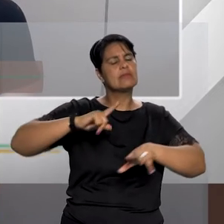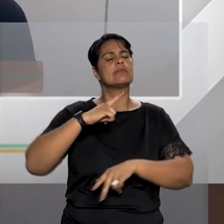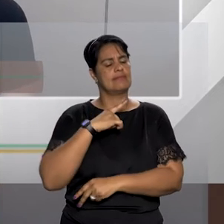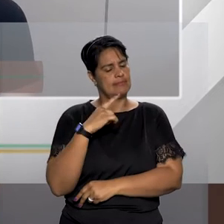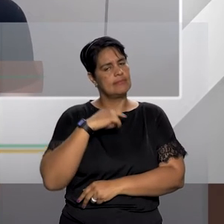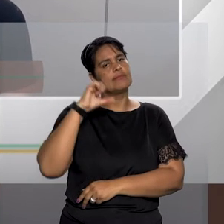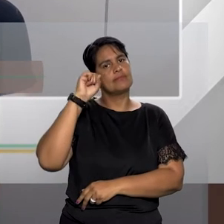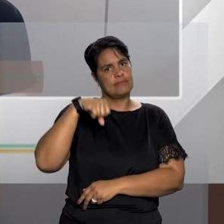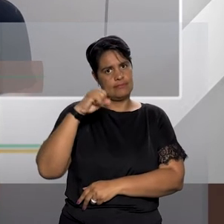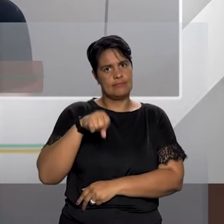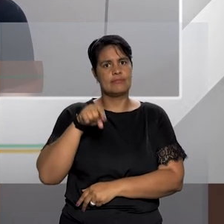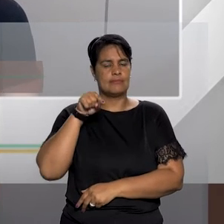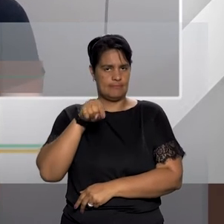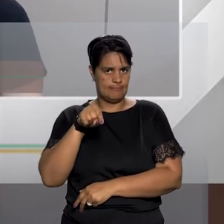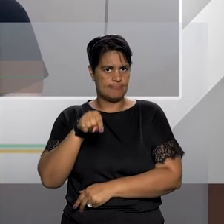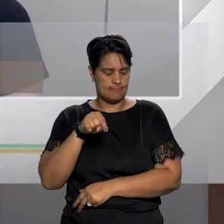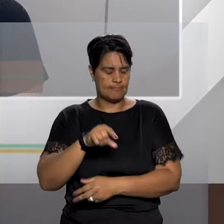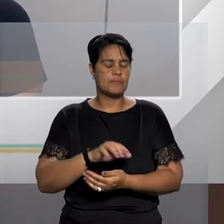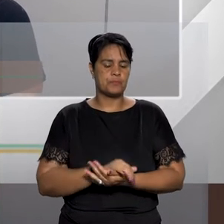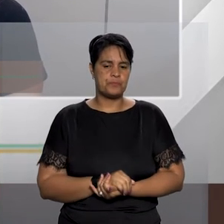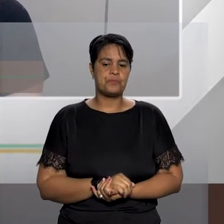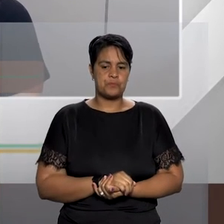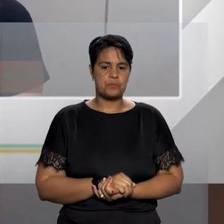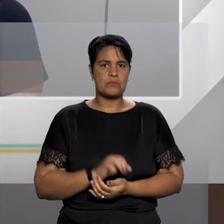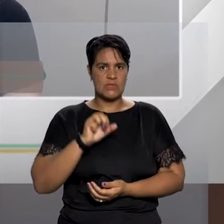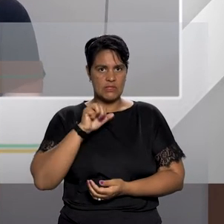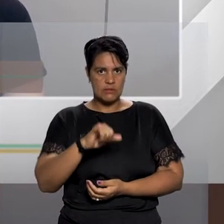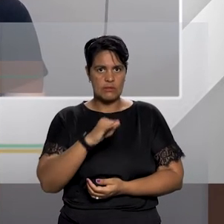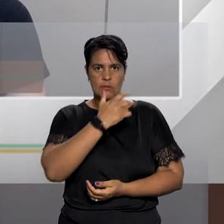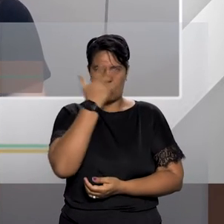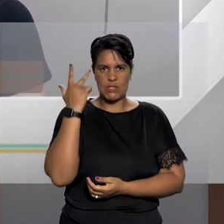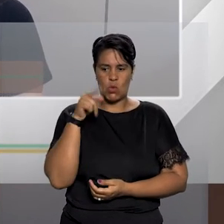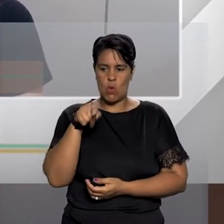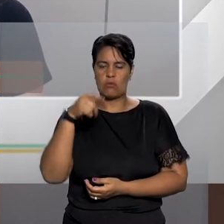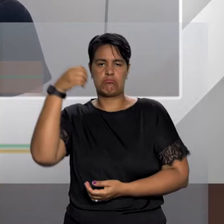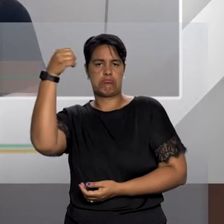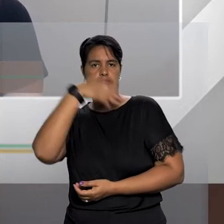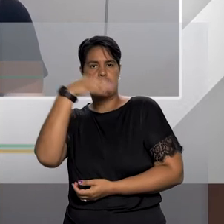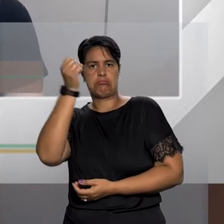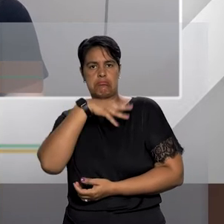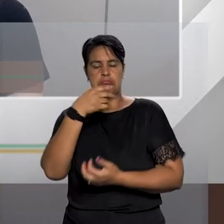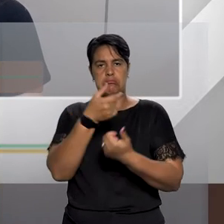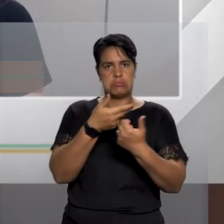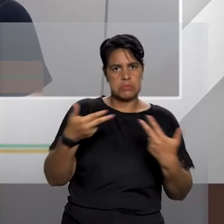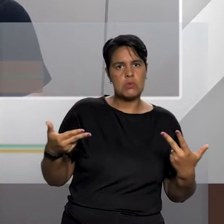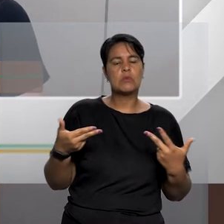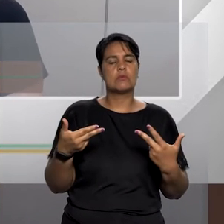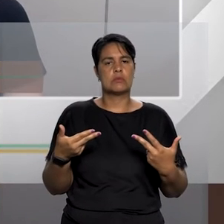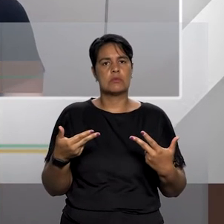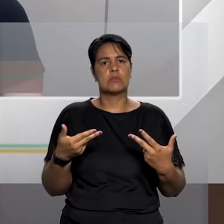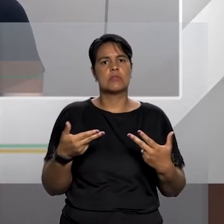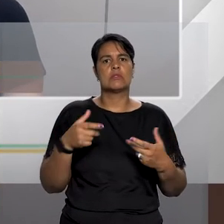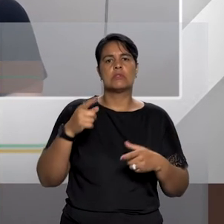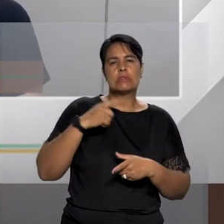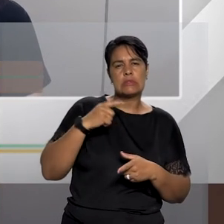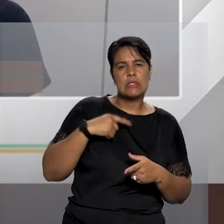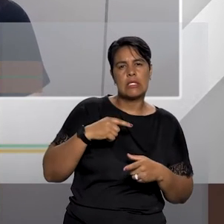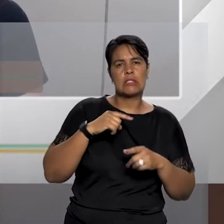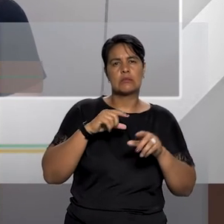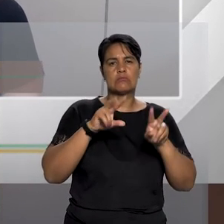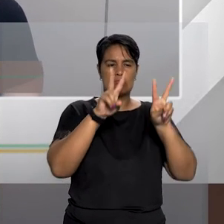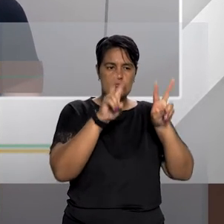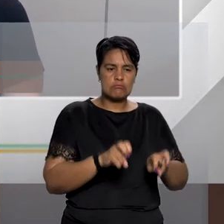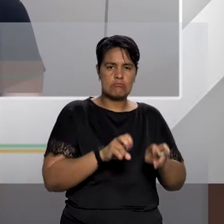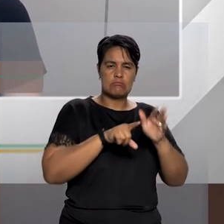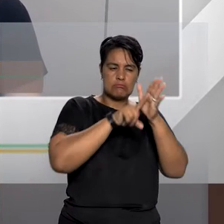política de Estado quando há inobservância dos critérios investigativos, os critérios processuais, o nível